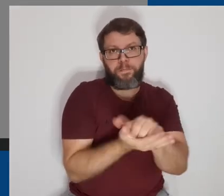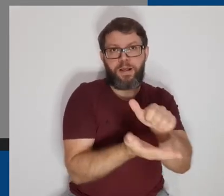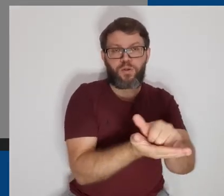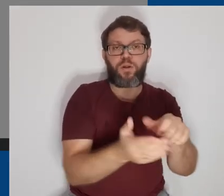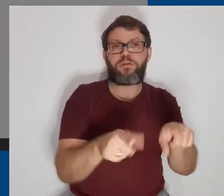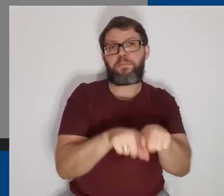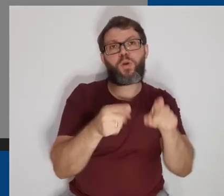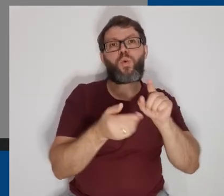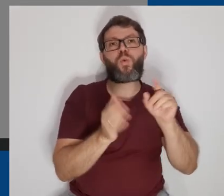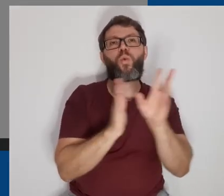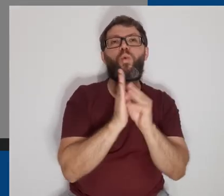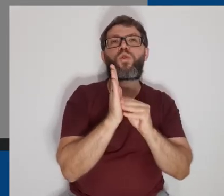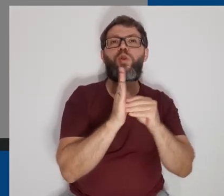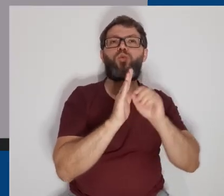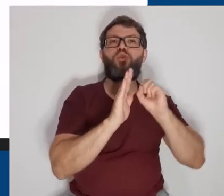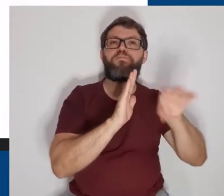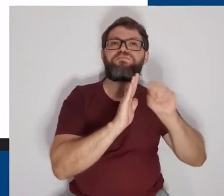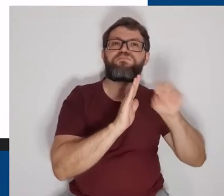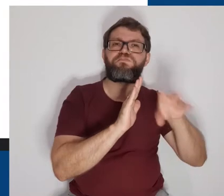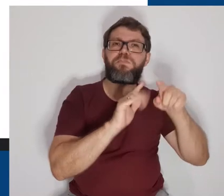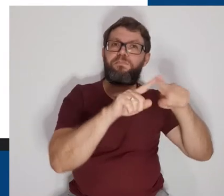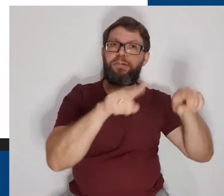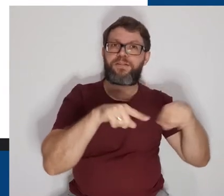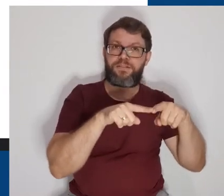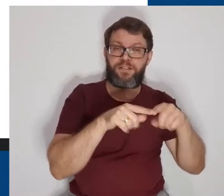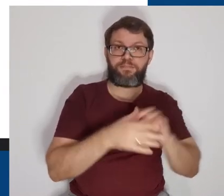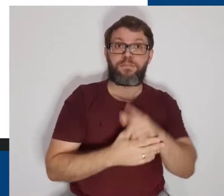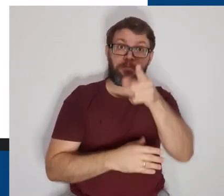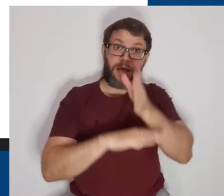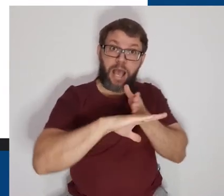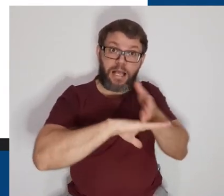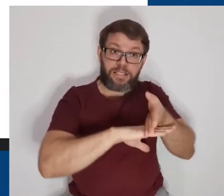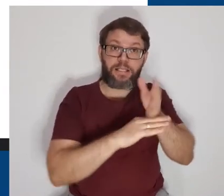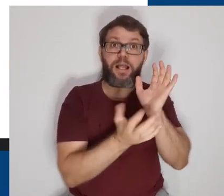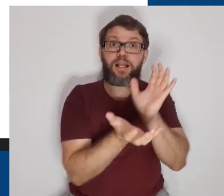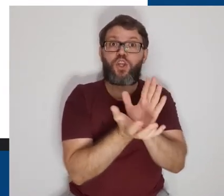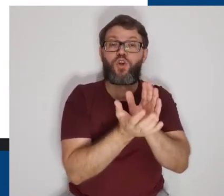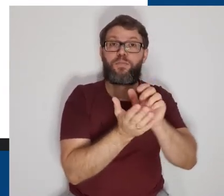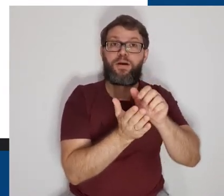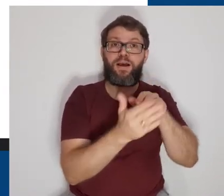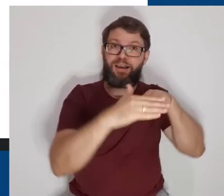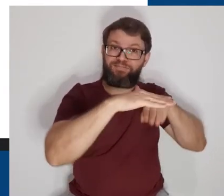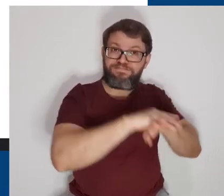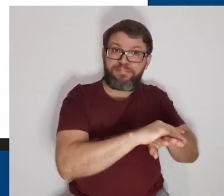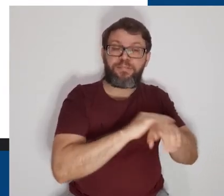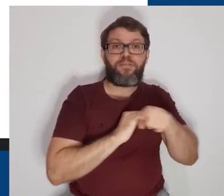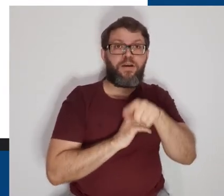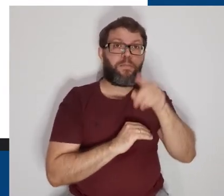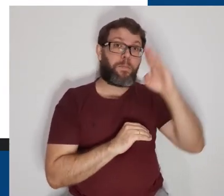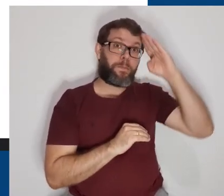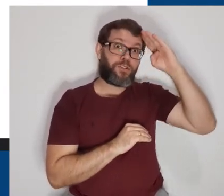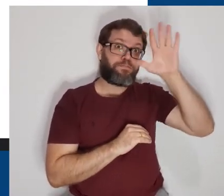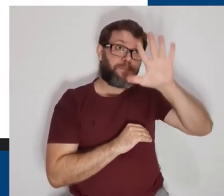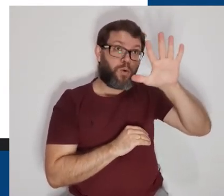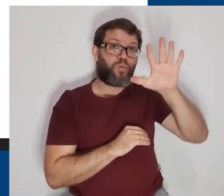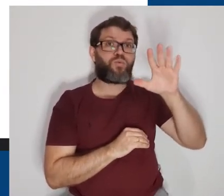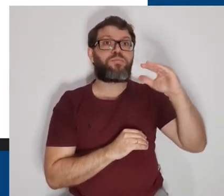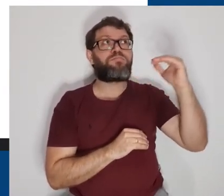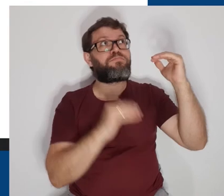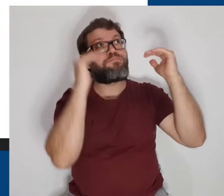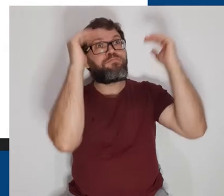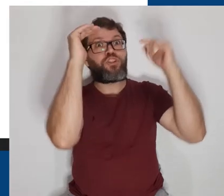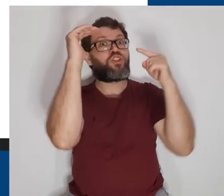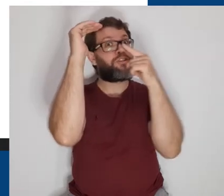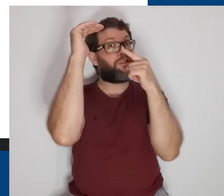matriculados e nem os conteúdos que foram enviados para essa sala. Para acessar uma turma arquivada, nós vamos para o menu principal,